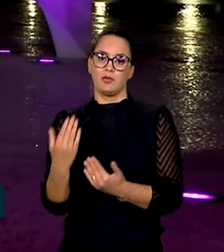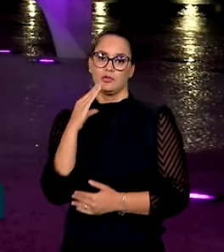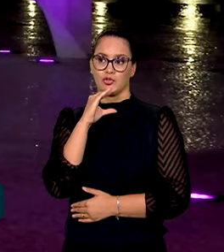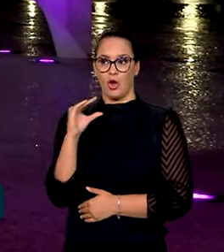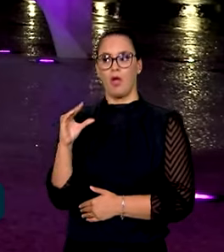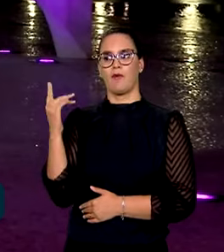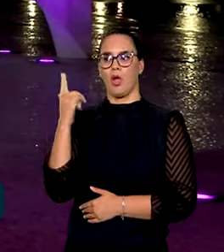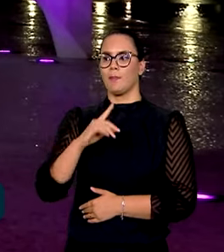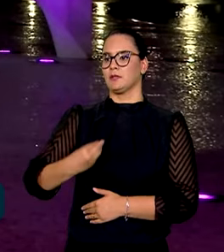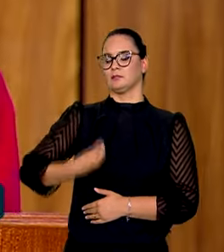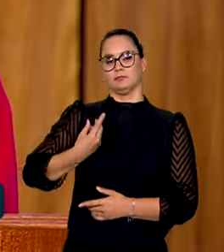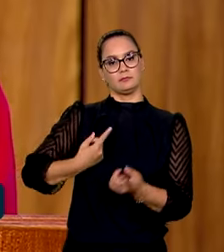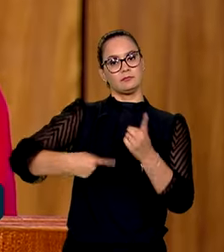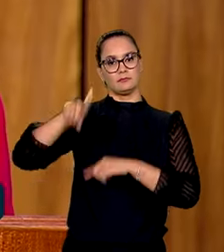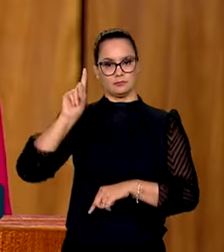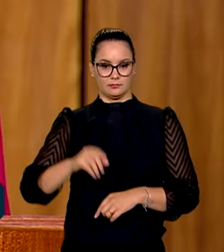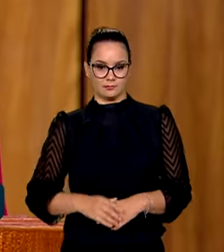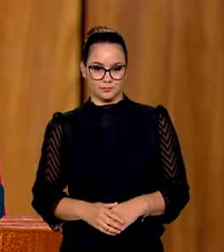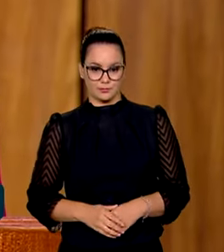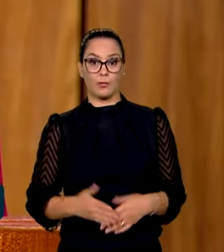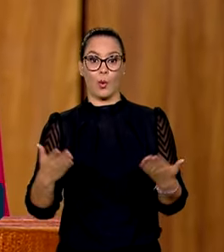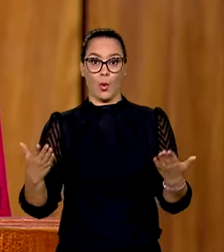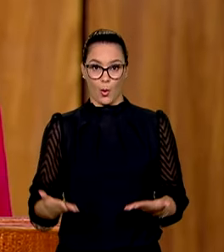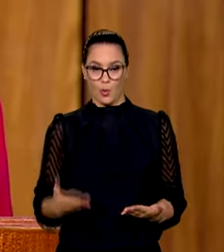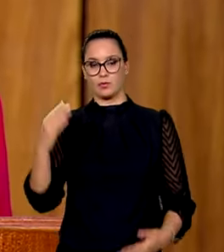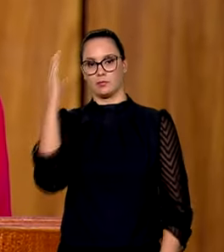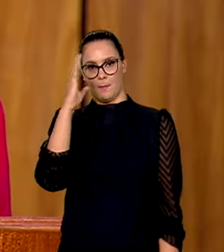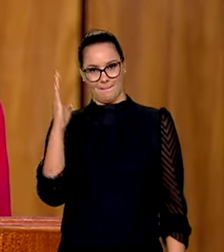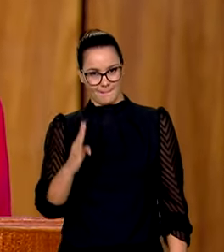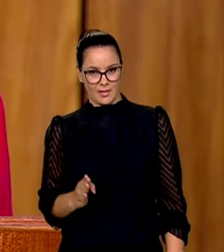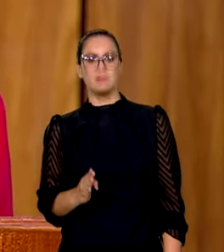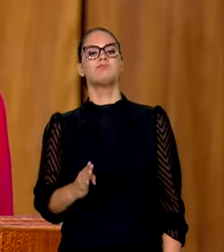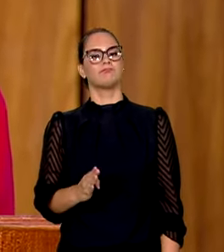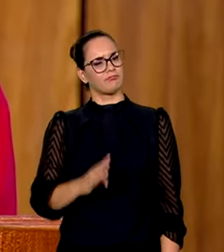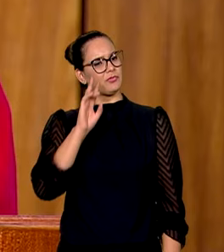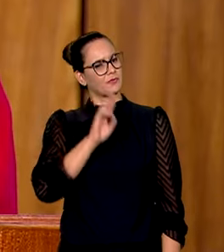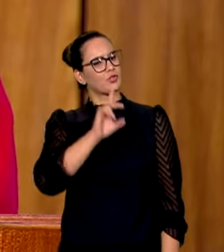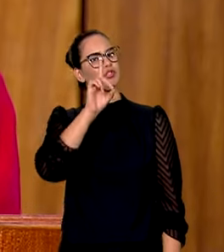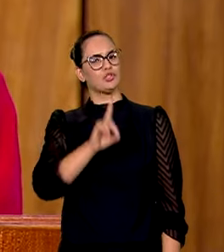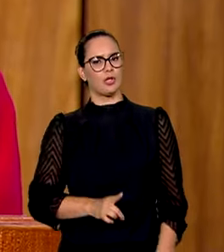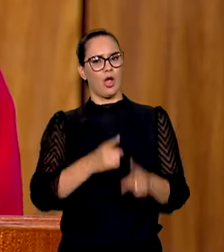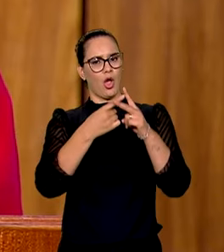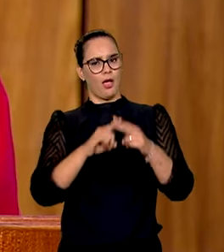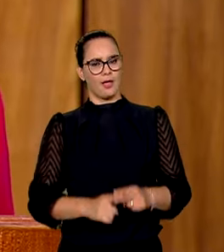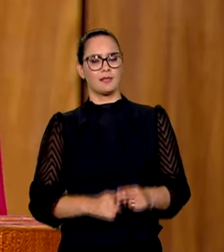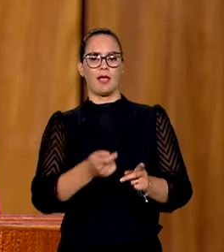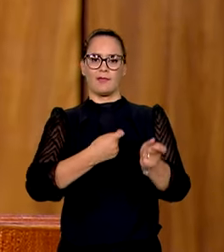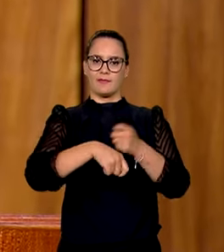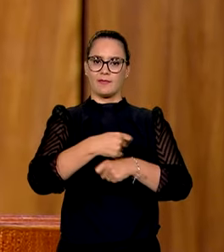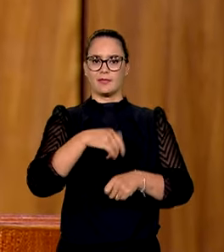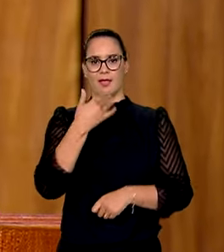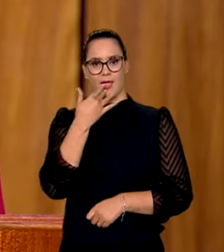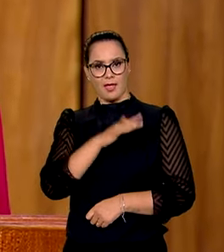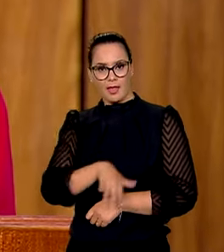a recomeçarem uma nova vida. Hoje, o Estado brasileiro reconhece o direito à reparação financeira das